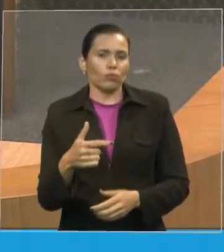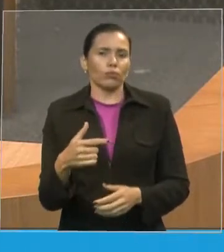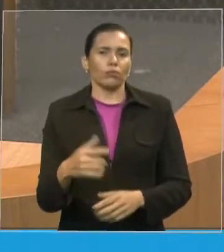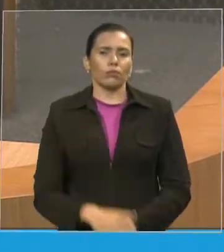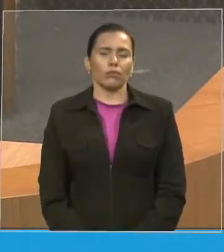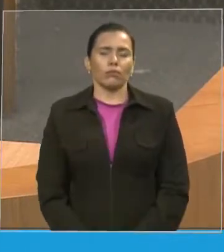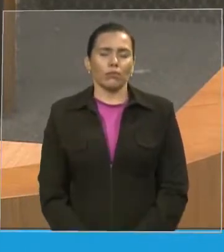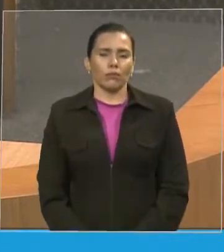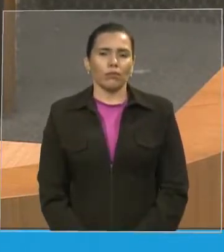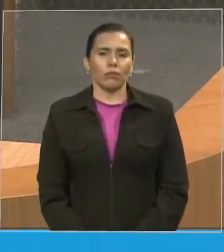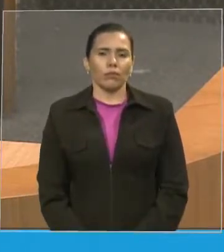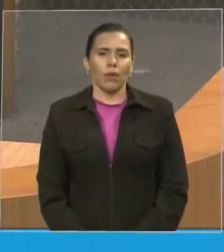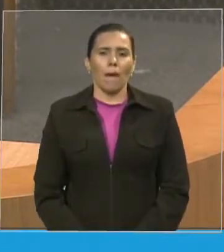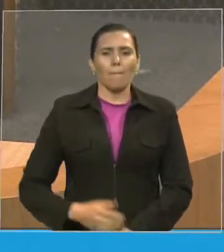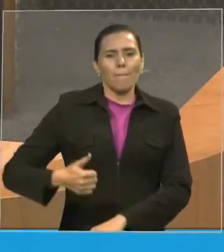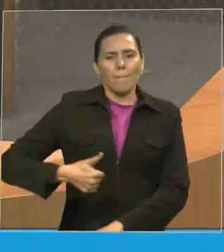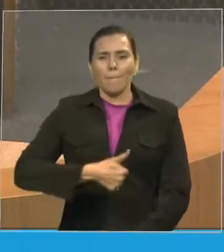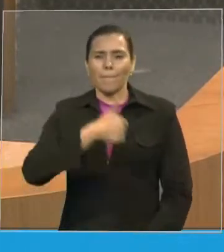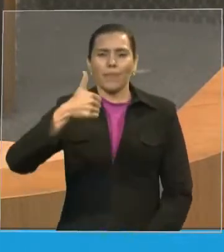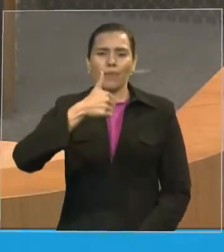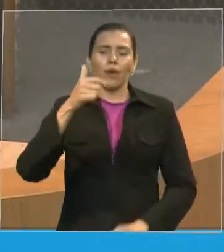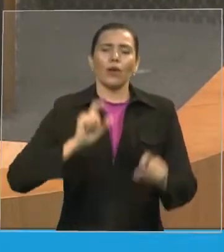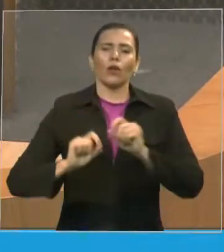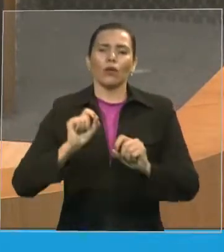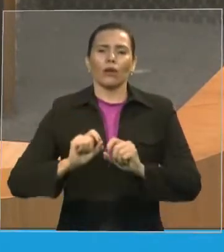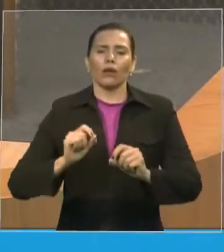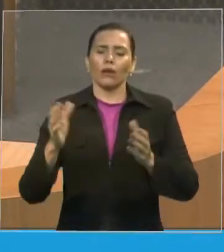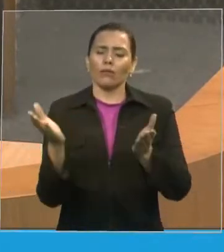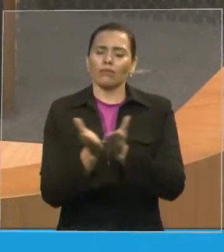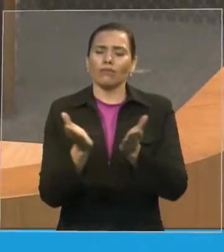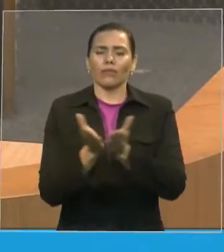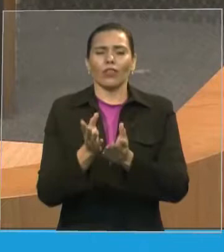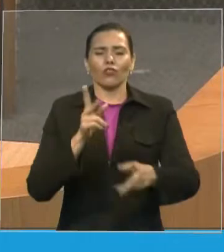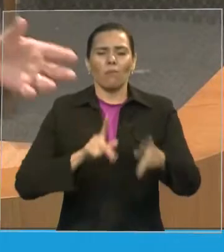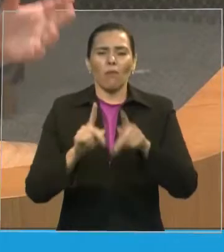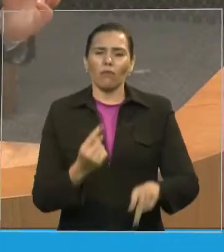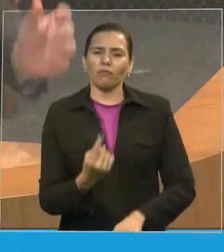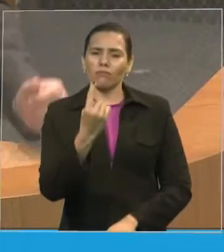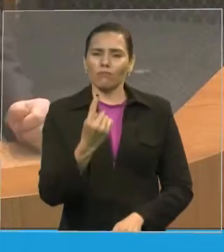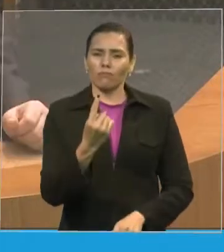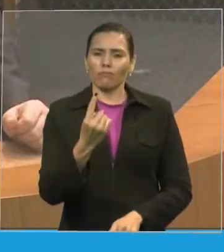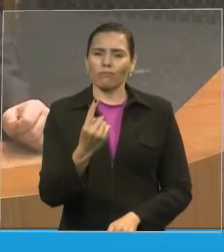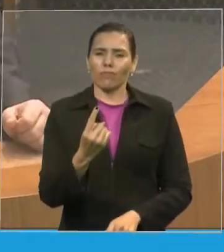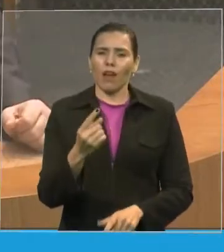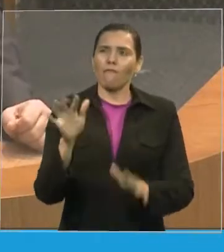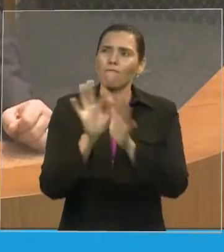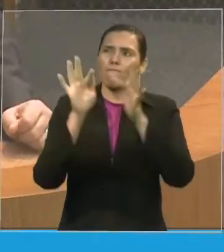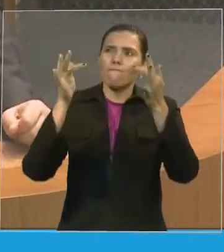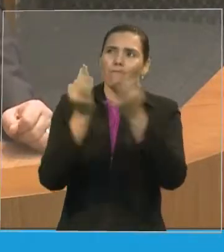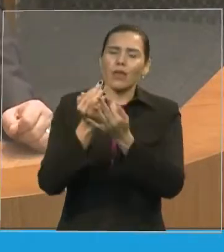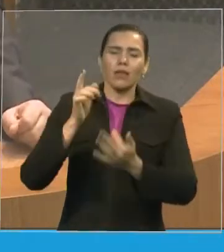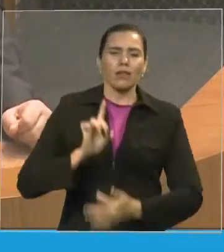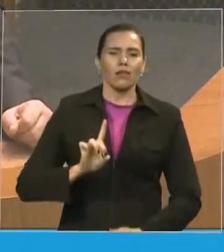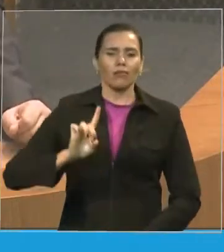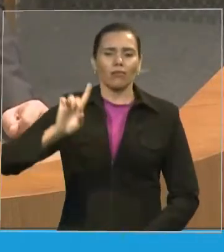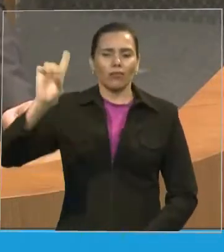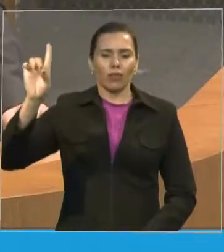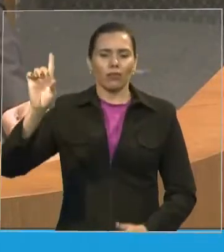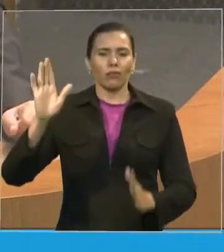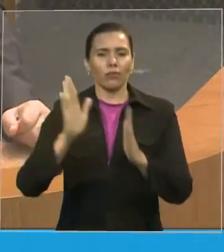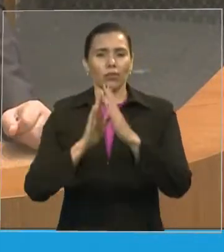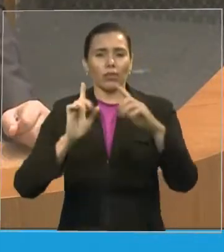não só como assembleia de Deus, mas com todas as demais igrejas desse país todo, todos.